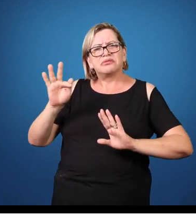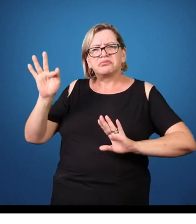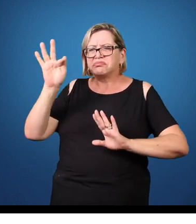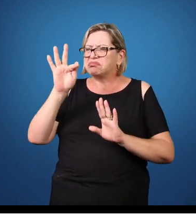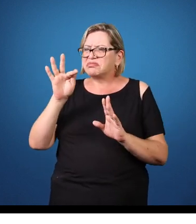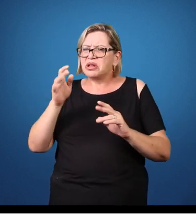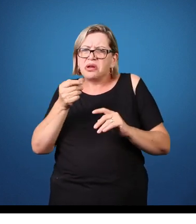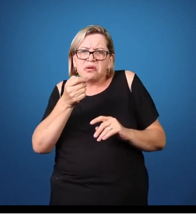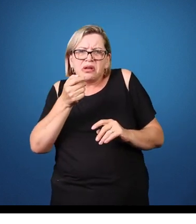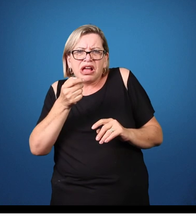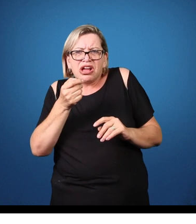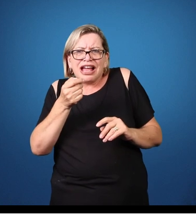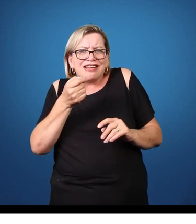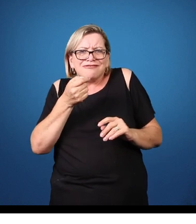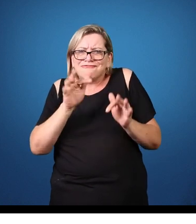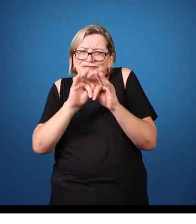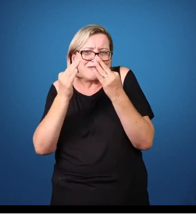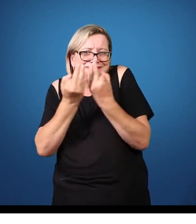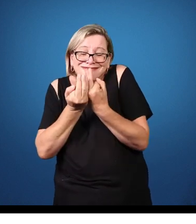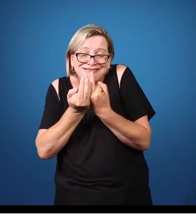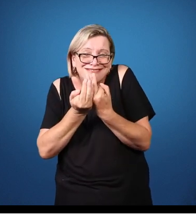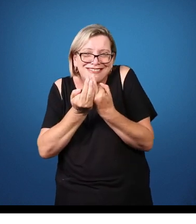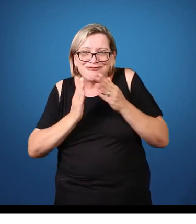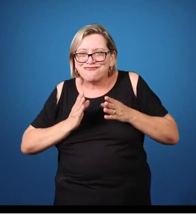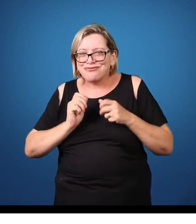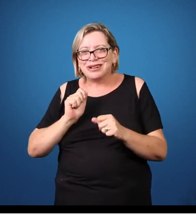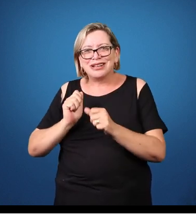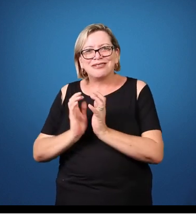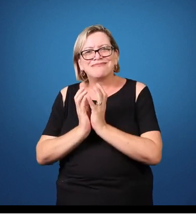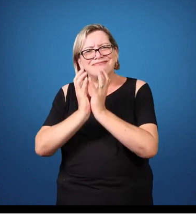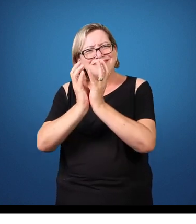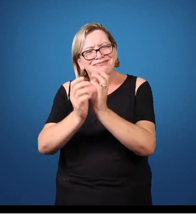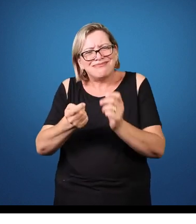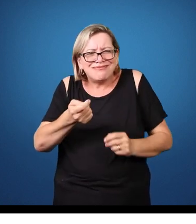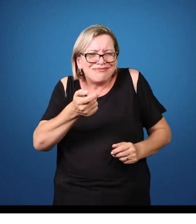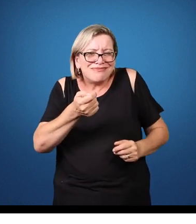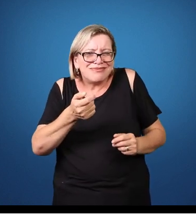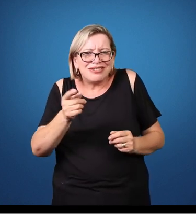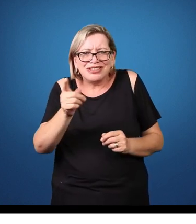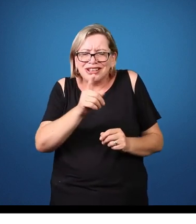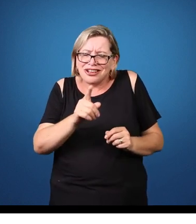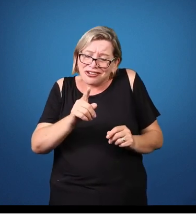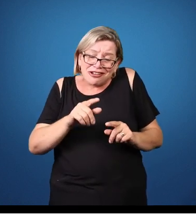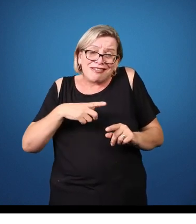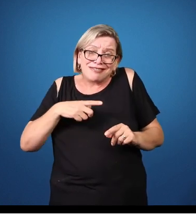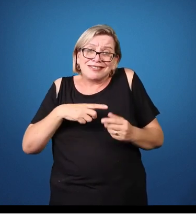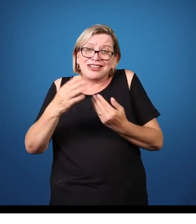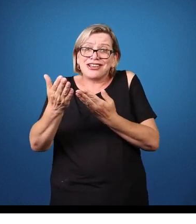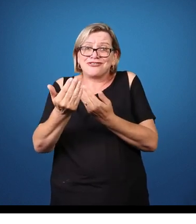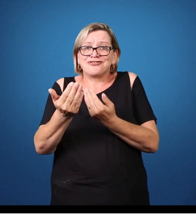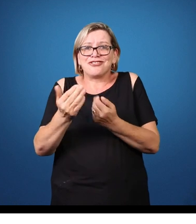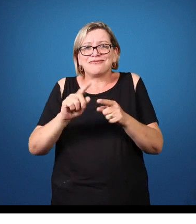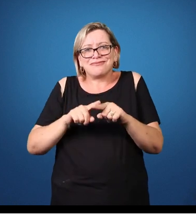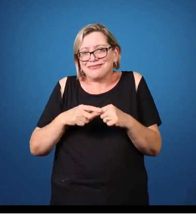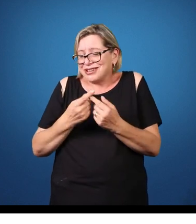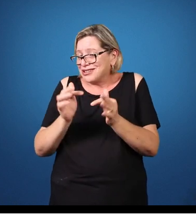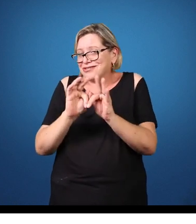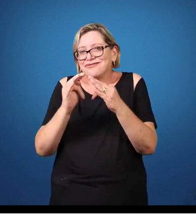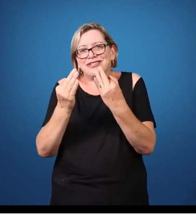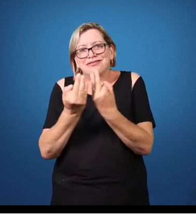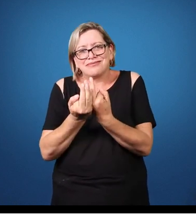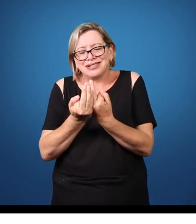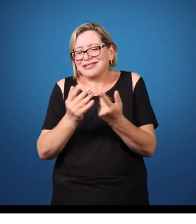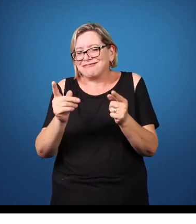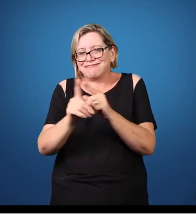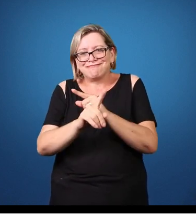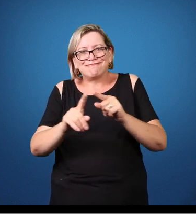mencionamos antes, muitos adolescentes aqui, né? Meninos que entram com 16, 17 anos, 18, quando muito, na educação superior.